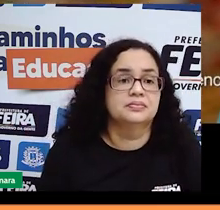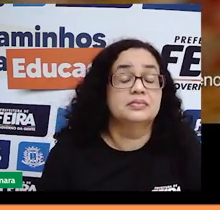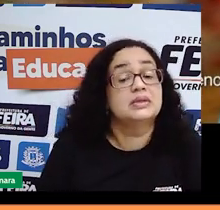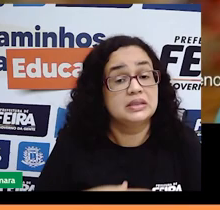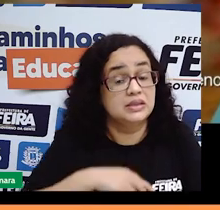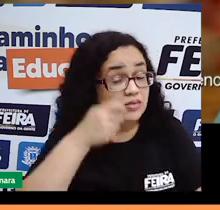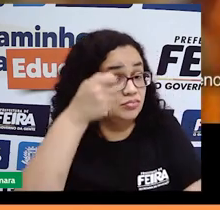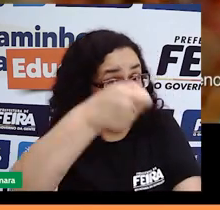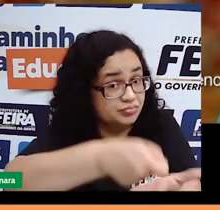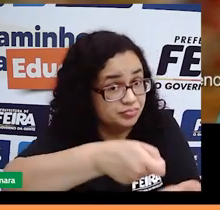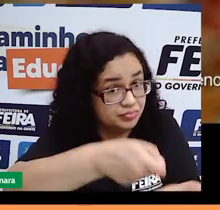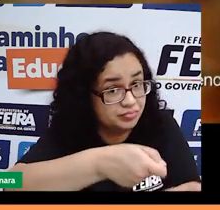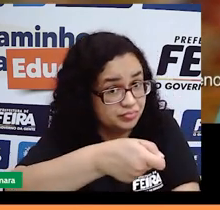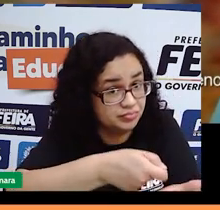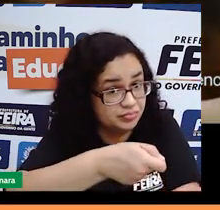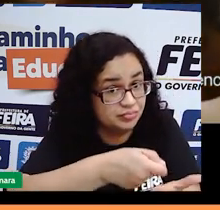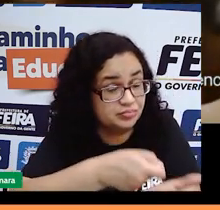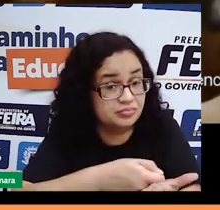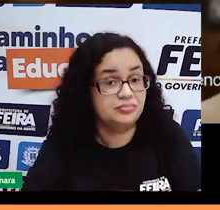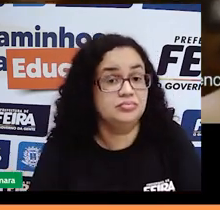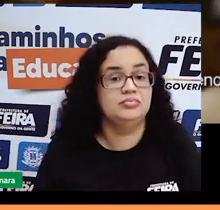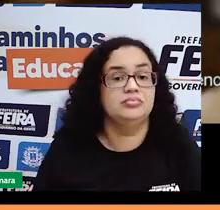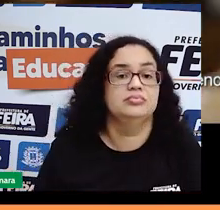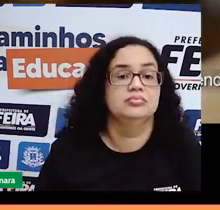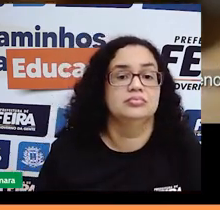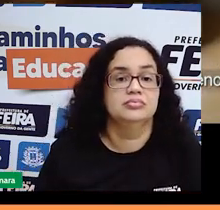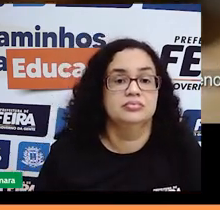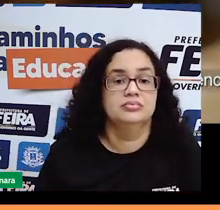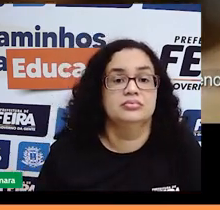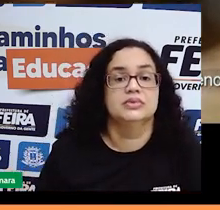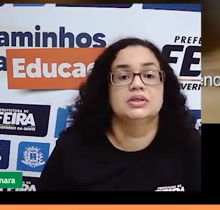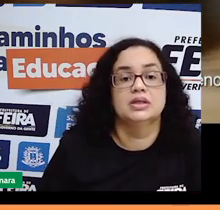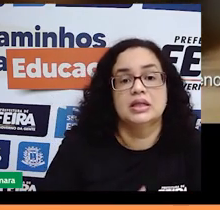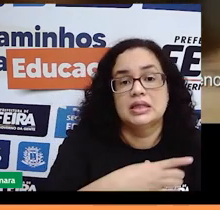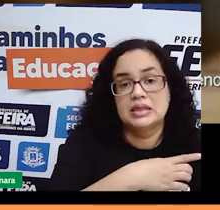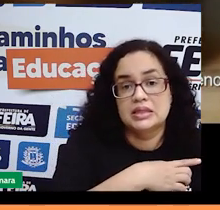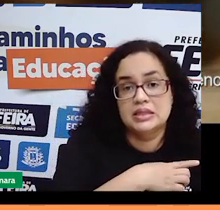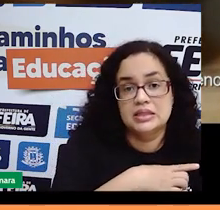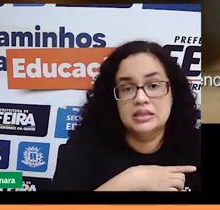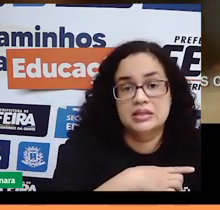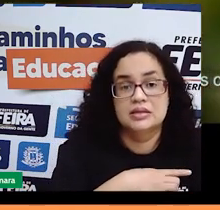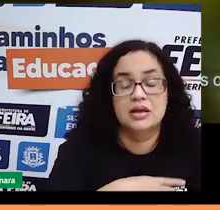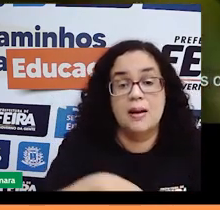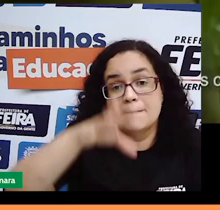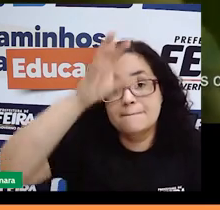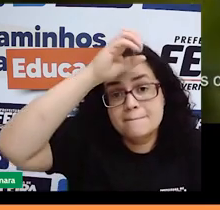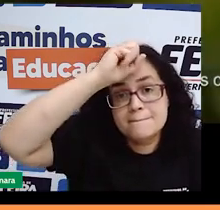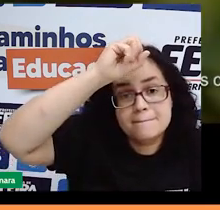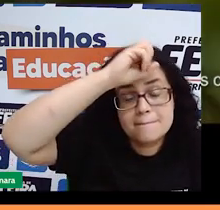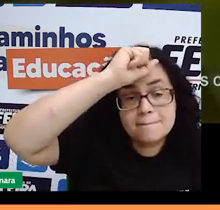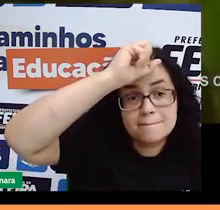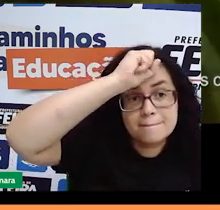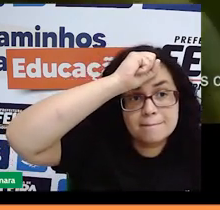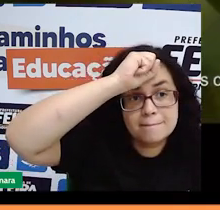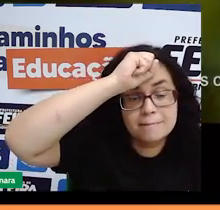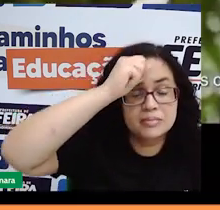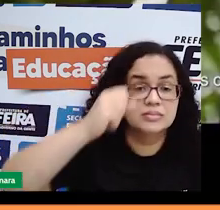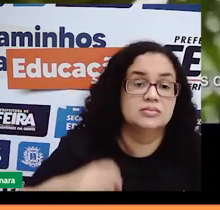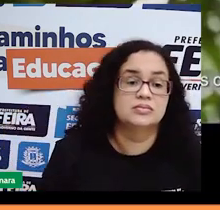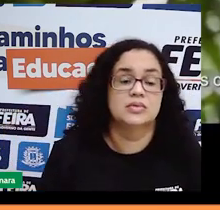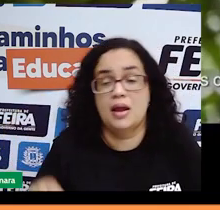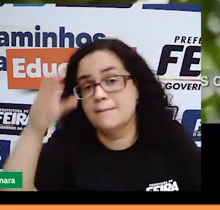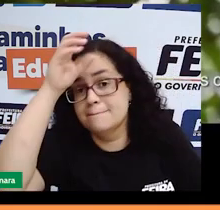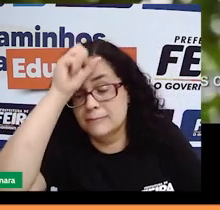de mais razões existentes é nosso aprendizado. Se nós não aprender com vocês,